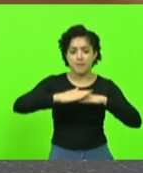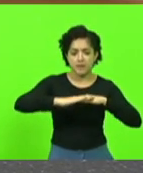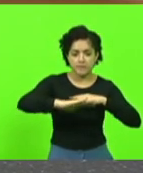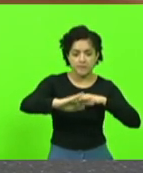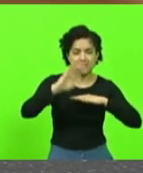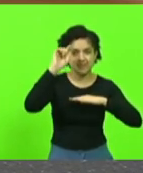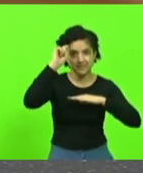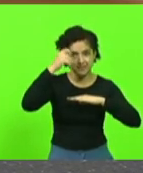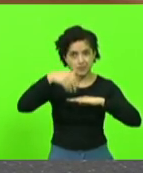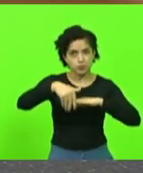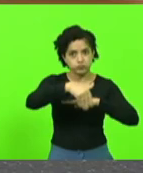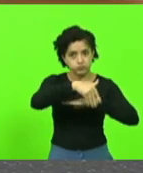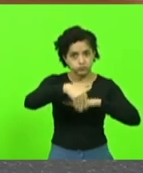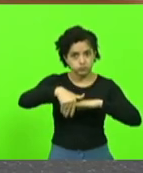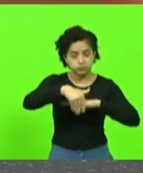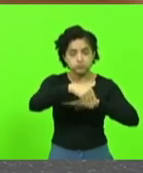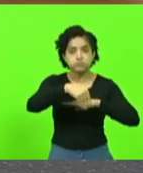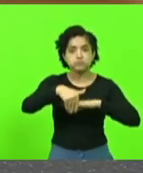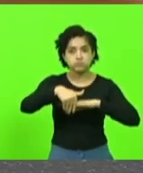rural,